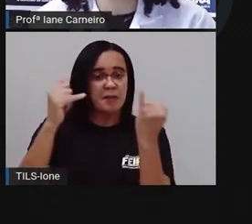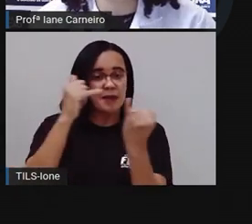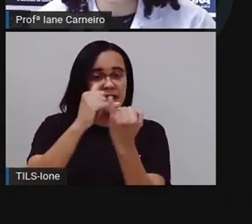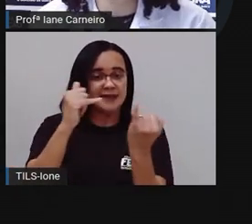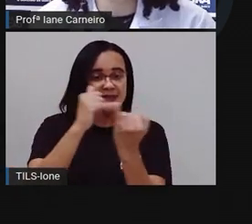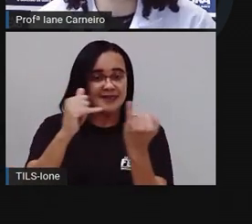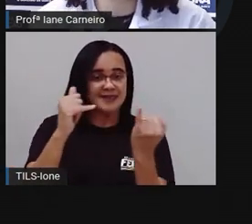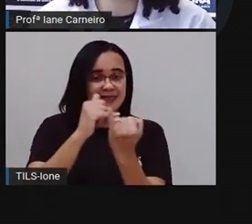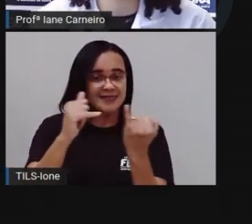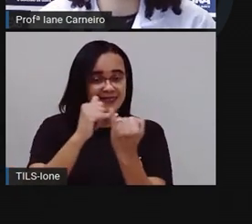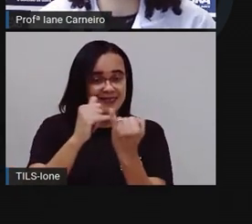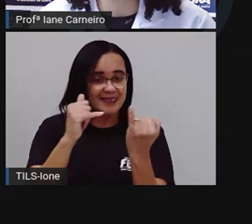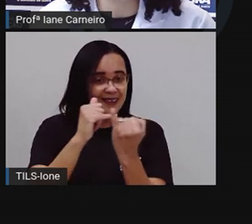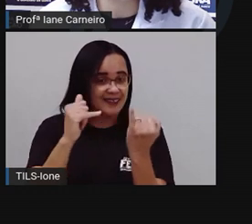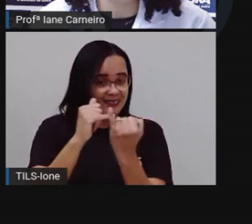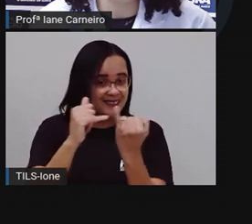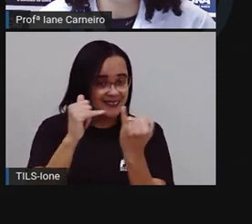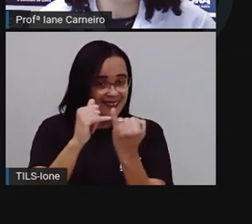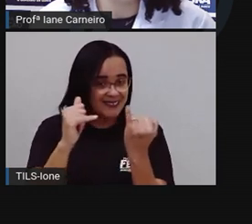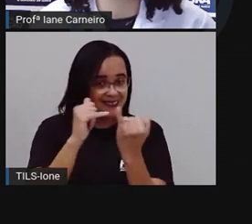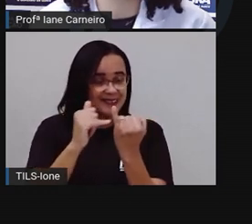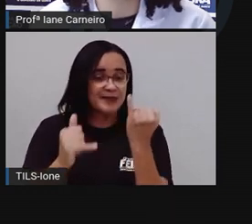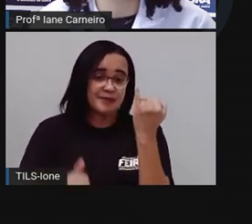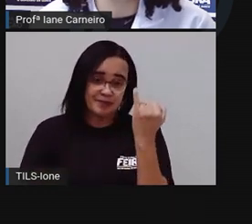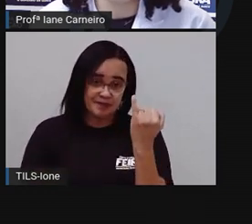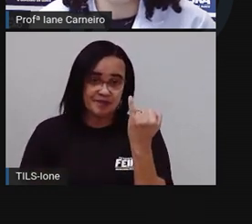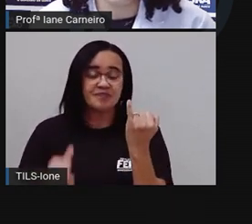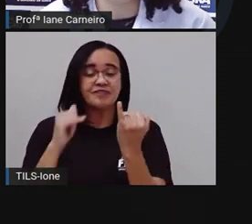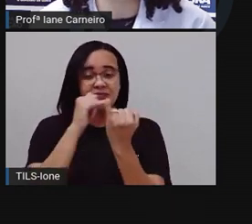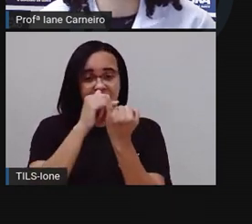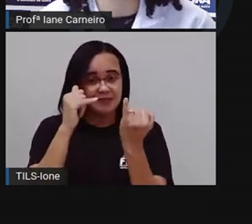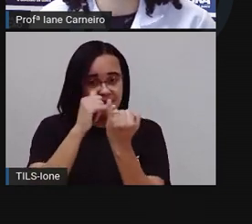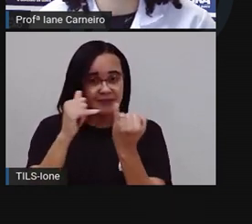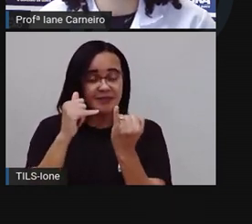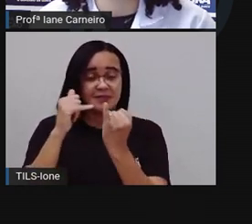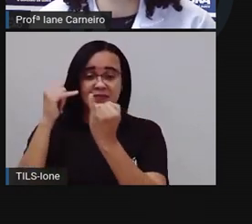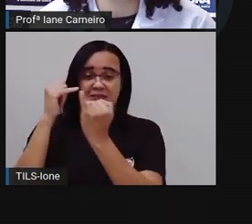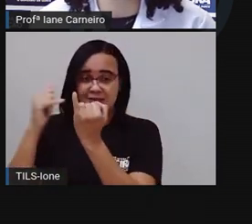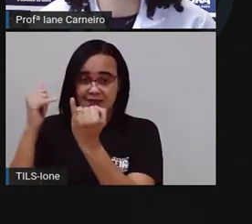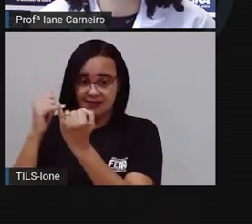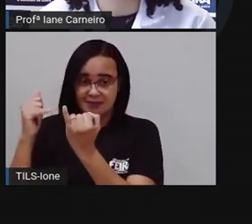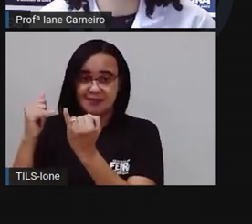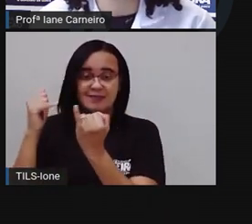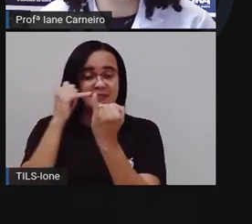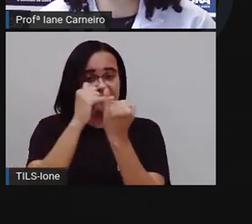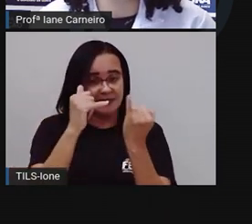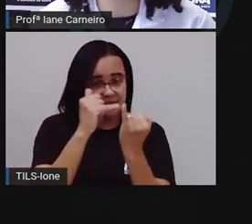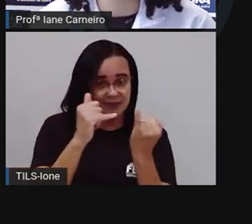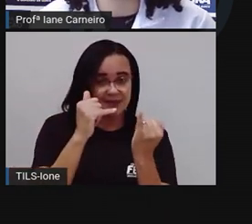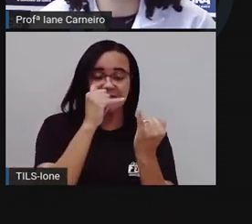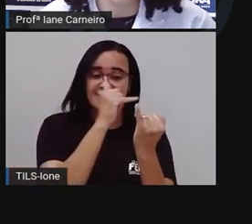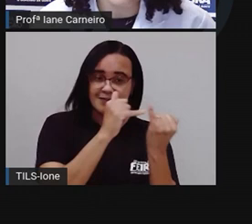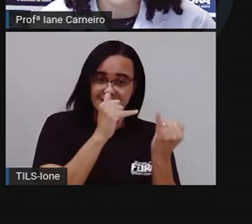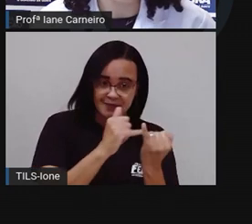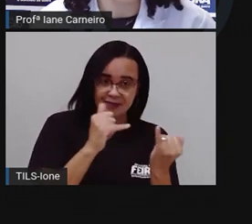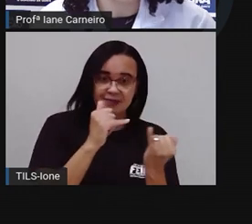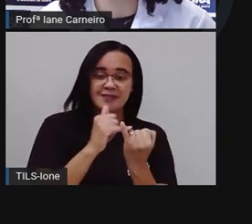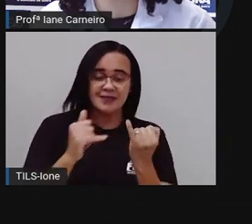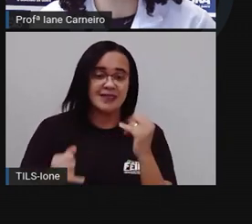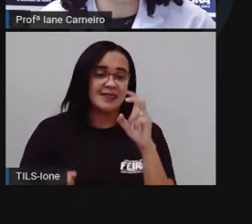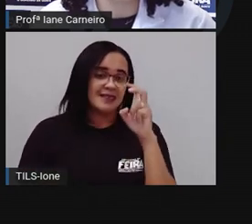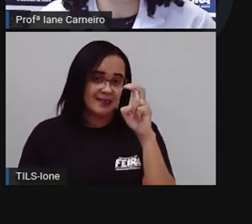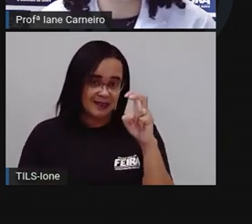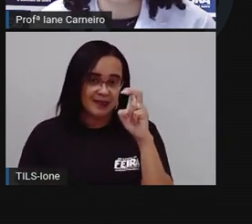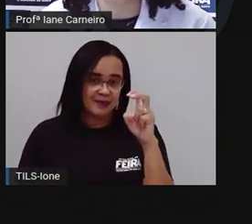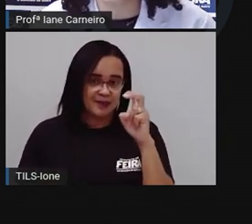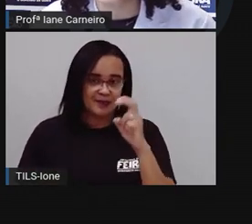é meio litro. Então, aqui tem meio litro, Meio litro aqui. Meio, meio, meio e meio,